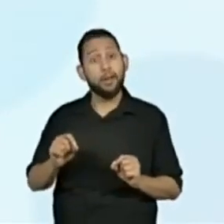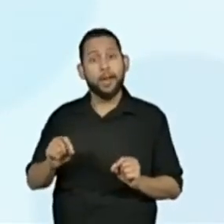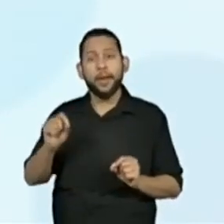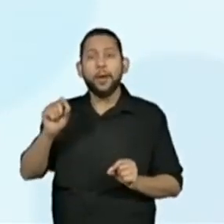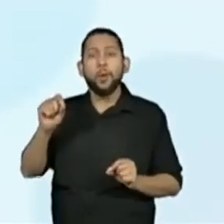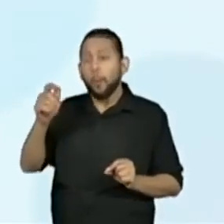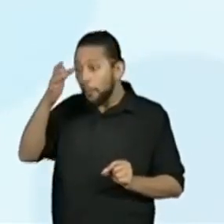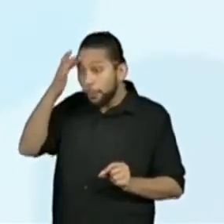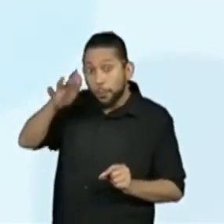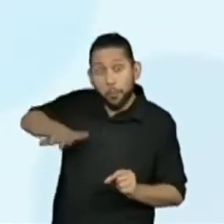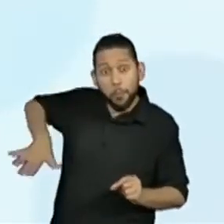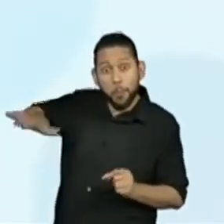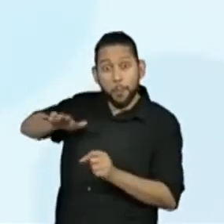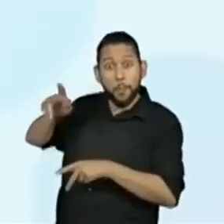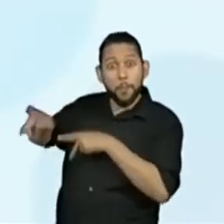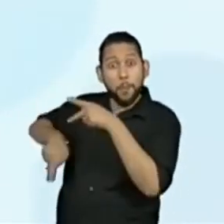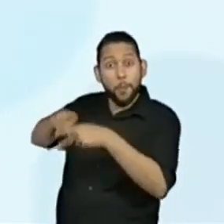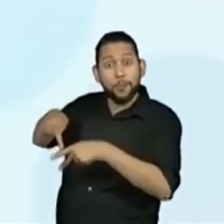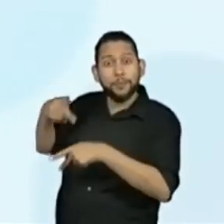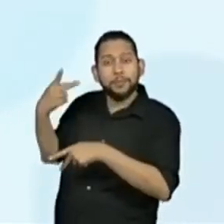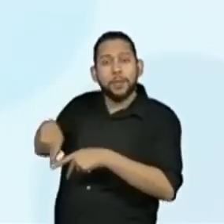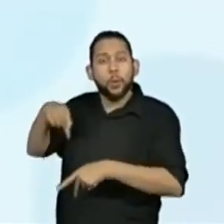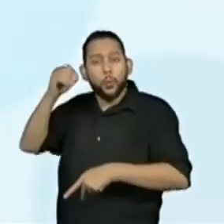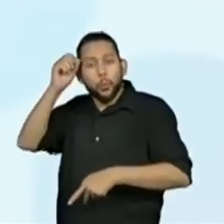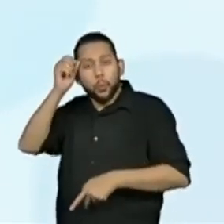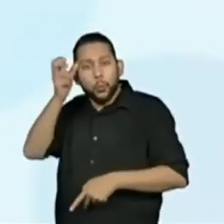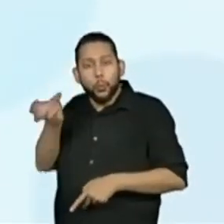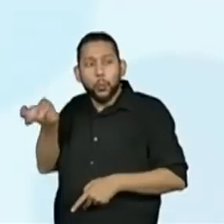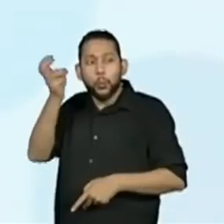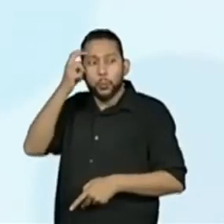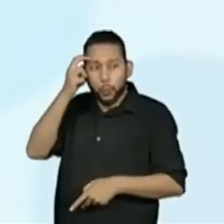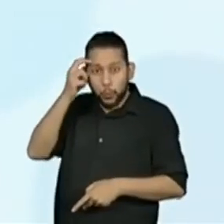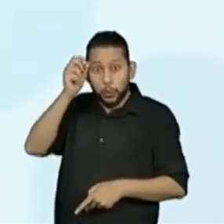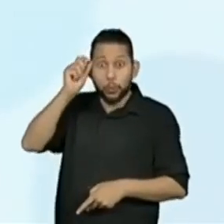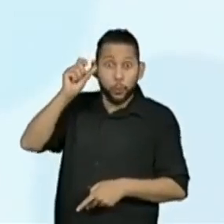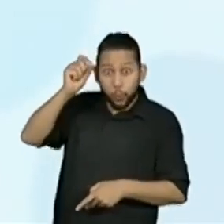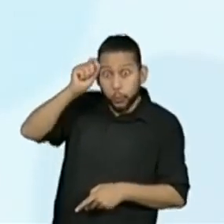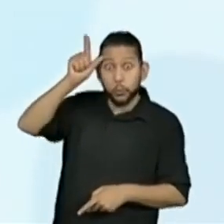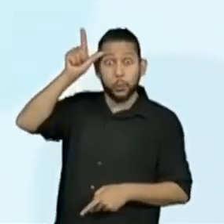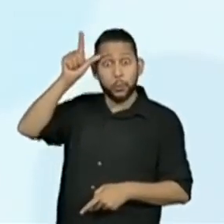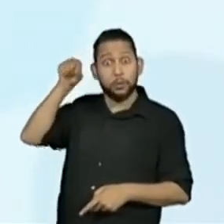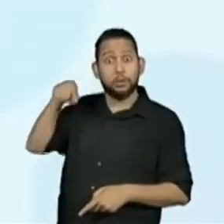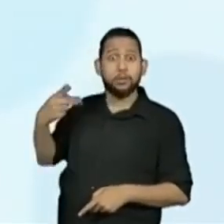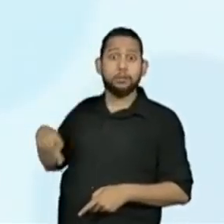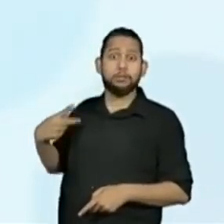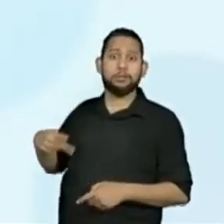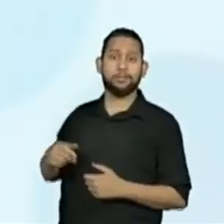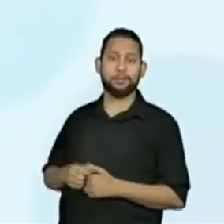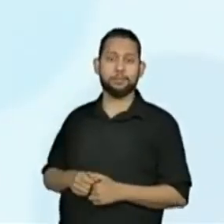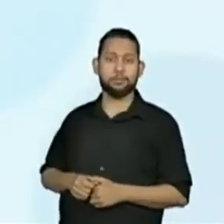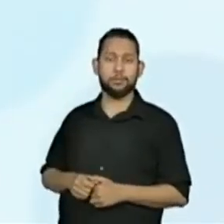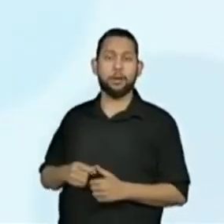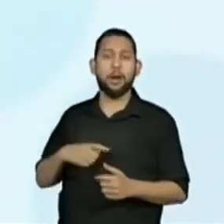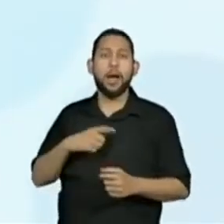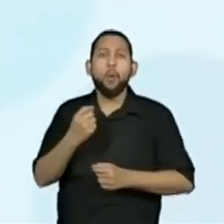cultura popular. Muitas delas vêm sendo